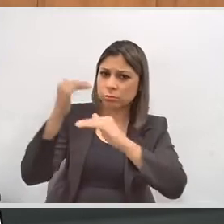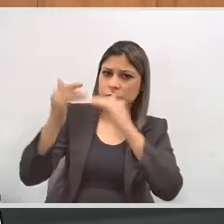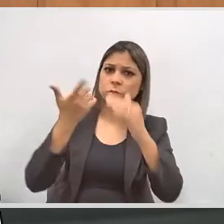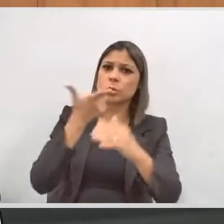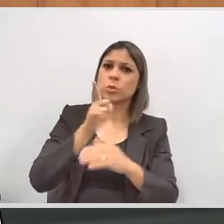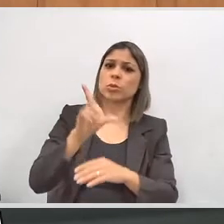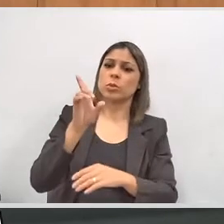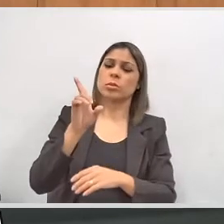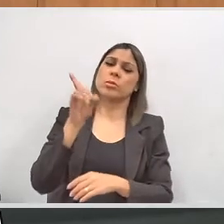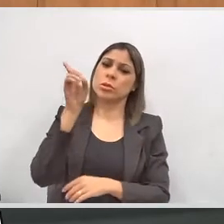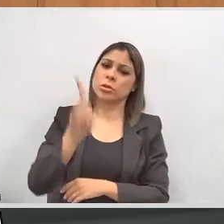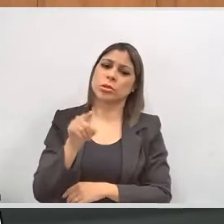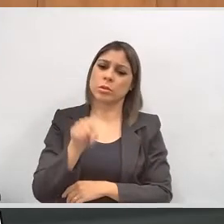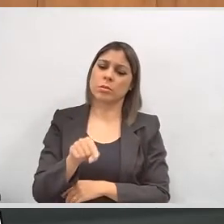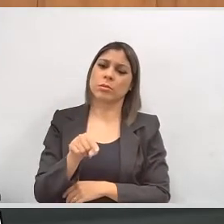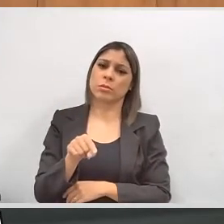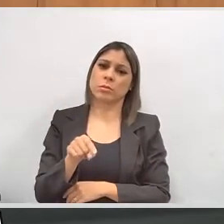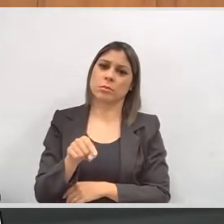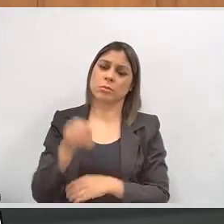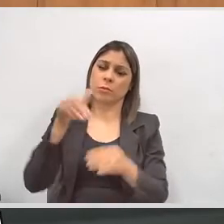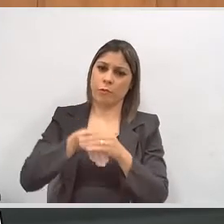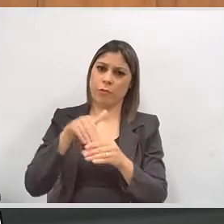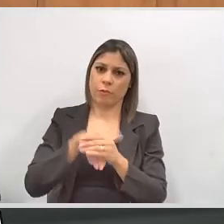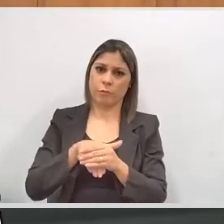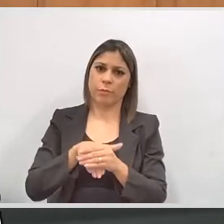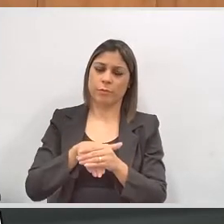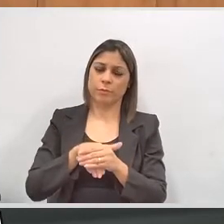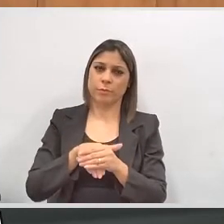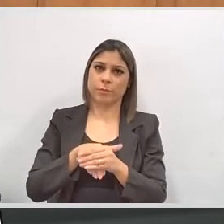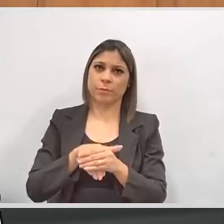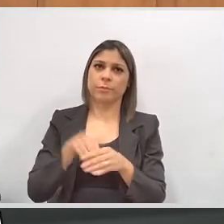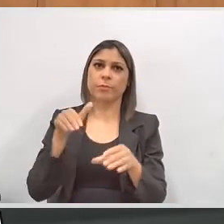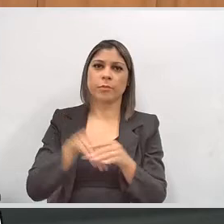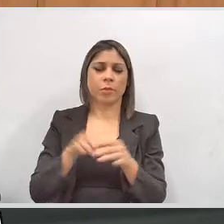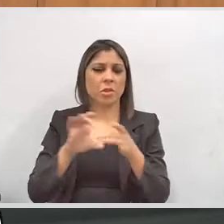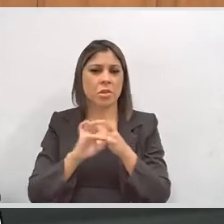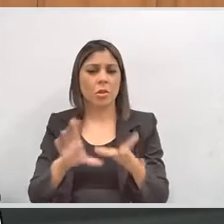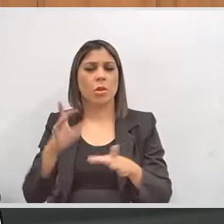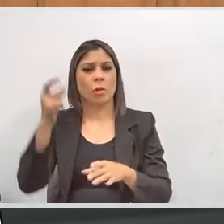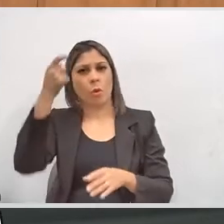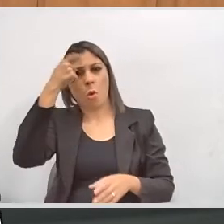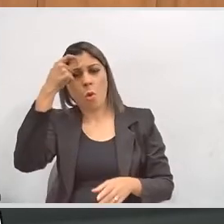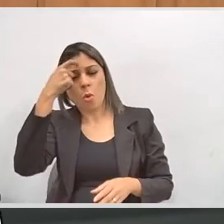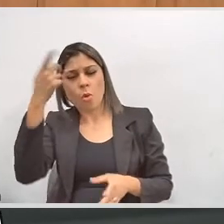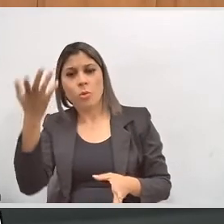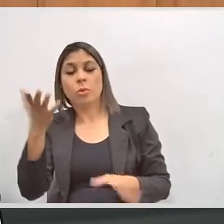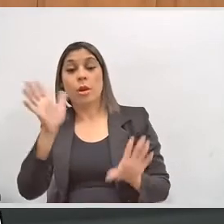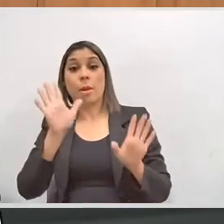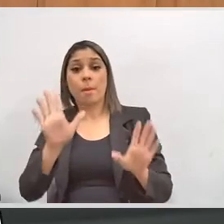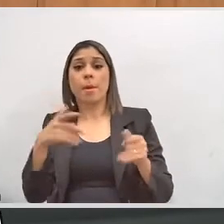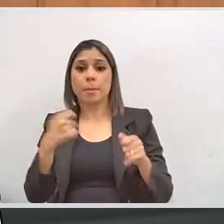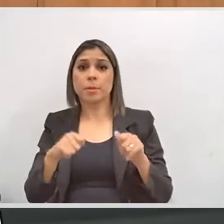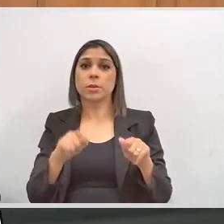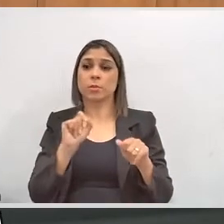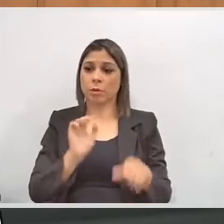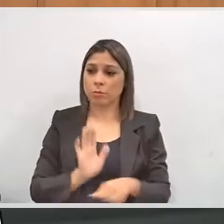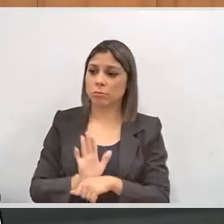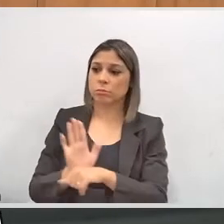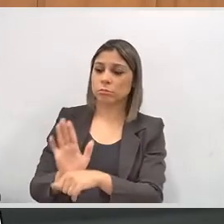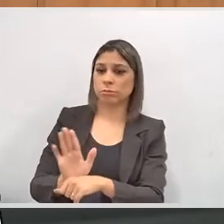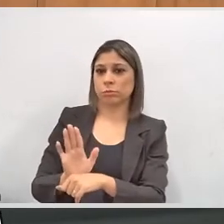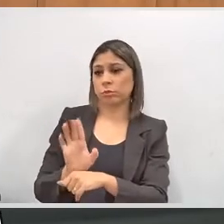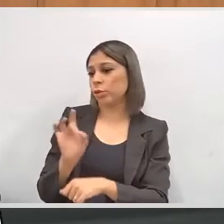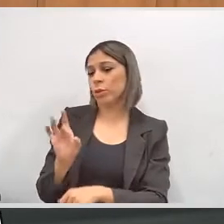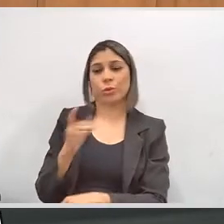avançar nessa conquista desse direito de ter do voto, esse voto livre, consciente, mas que tem que ser um voto